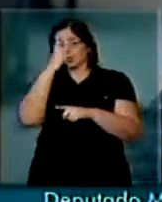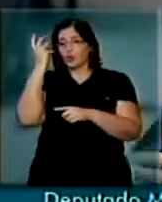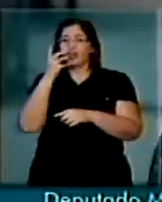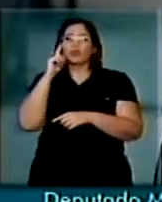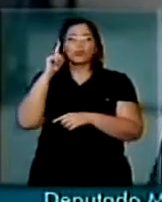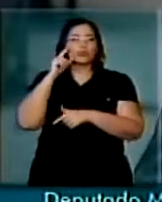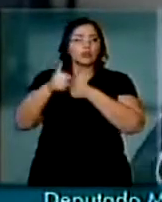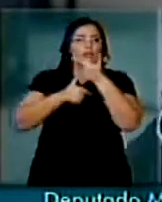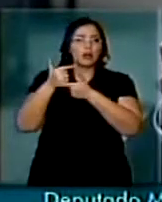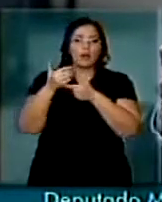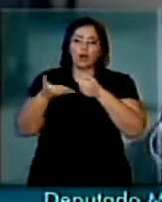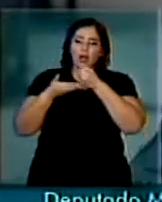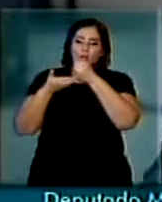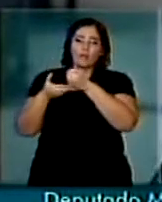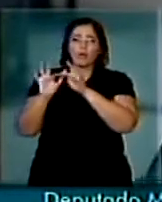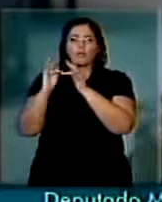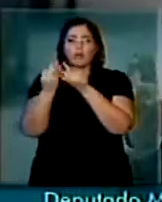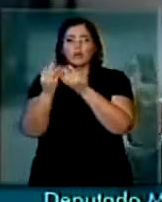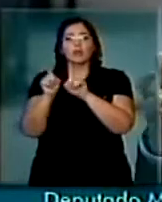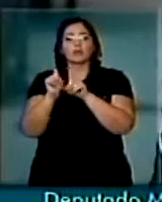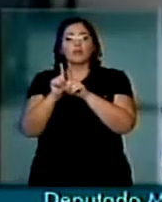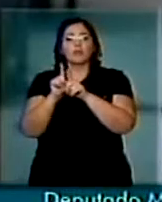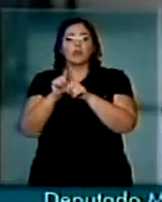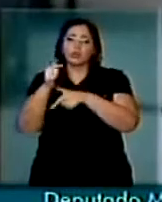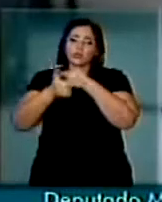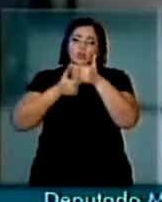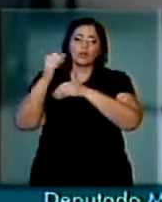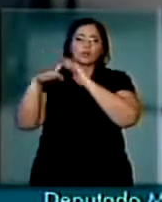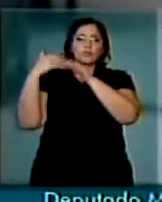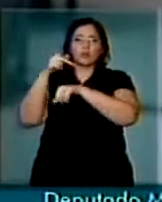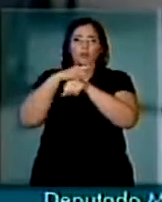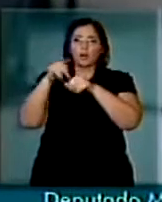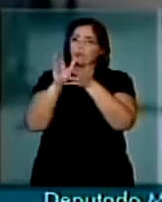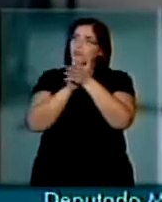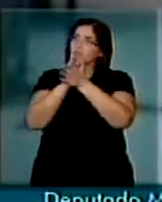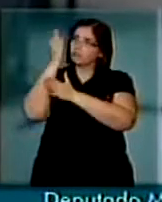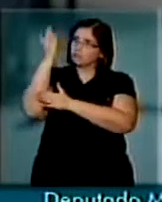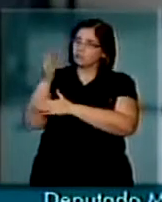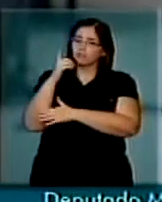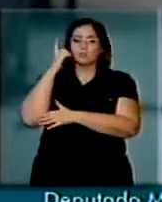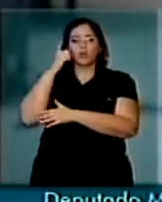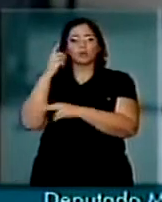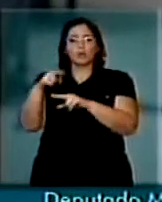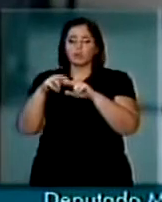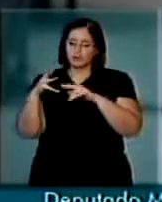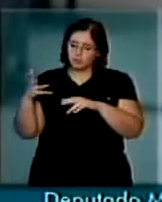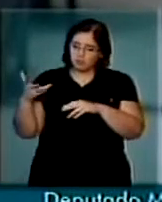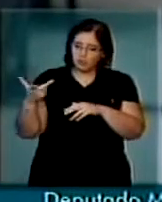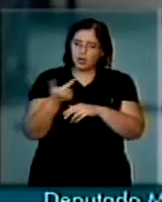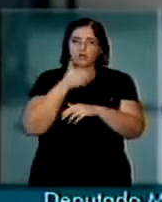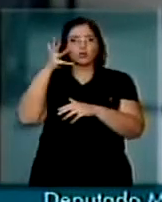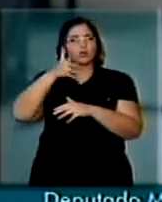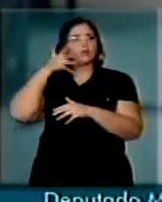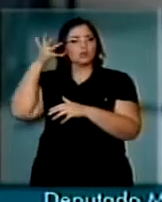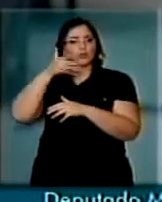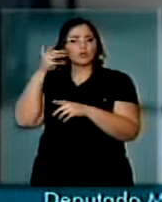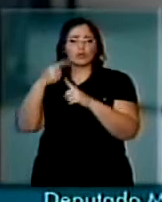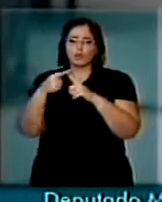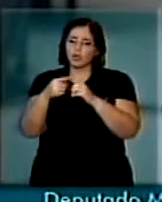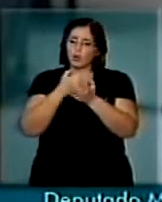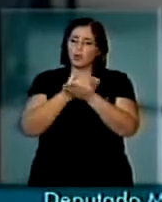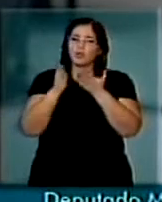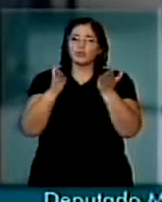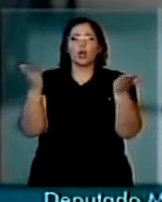família e, por via de consequência, nessa tarefa do desenvolvimento do país. Cumprimento a Vossa Excelência pelo excelente pronunciamento que inicia